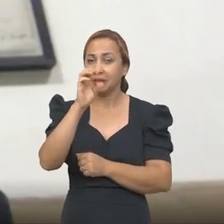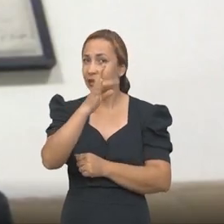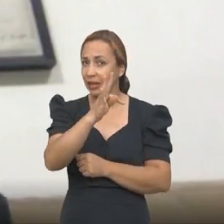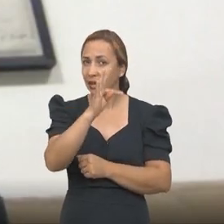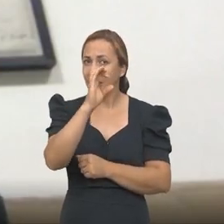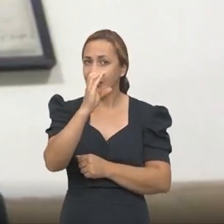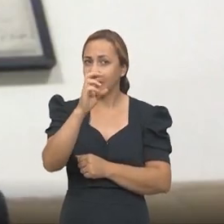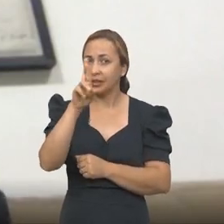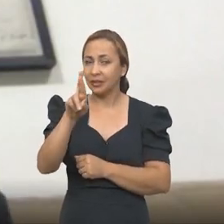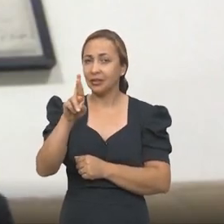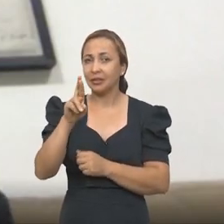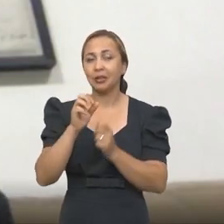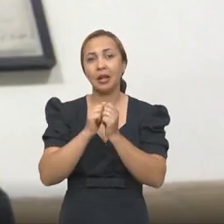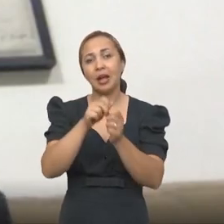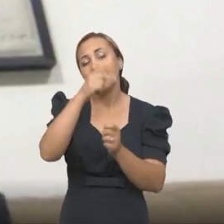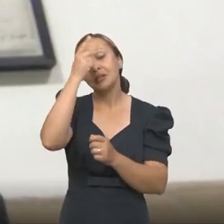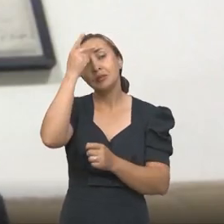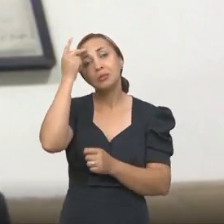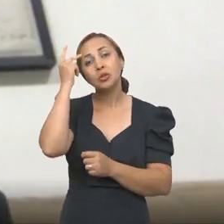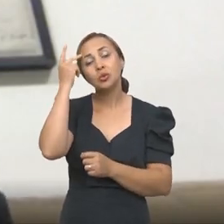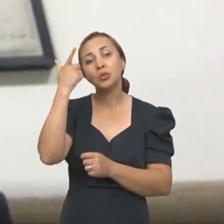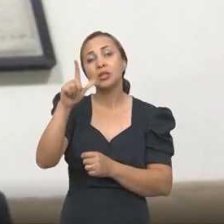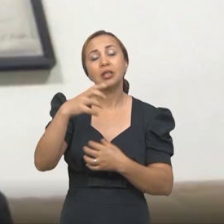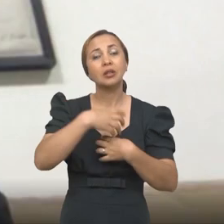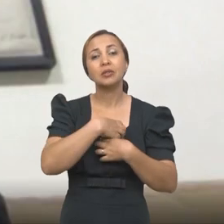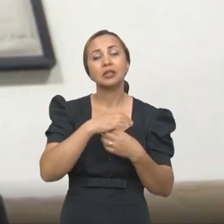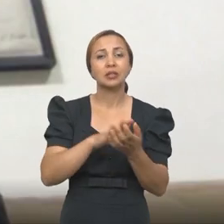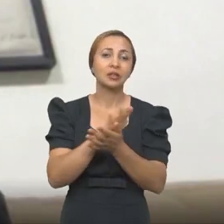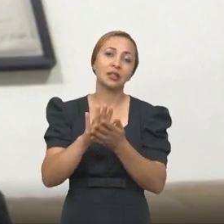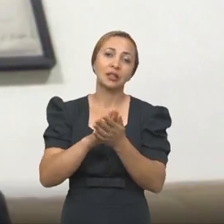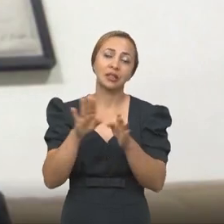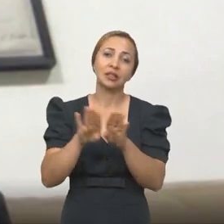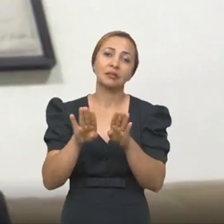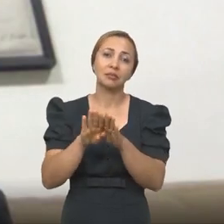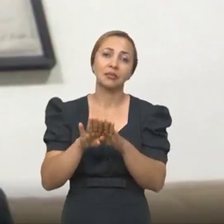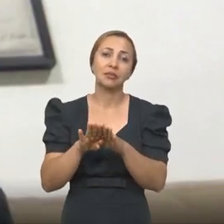com o teste da PCR, os indivíduos assintomáticos também,